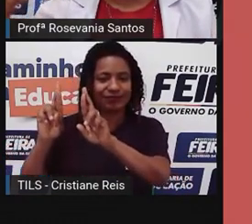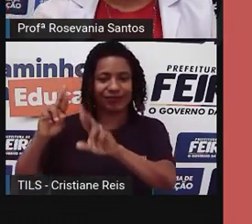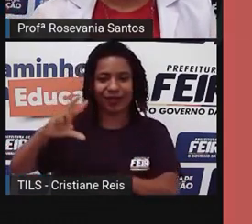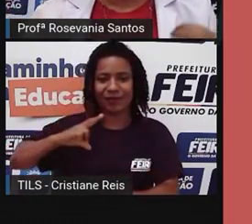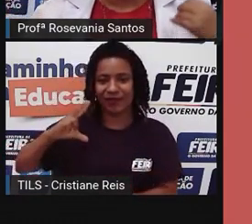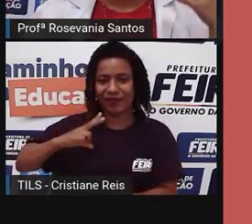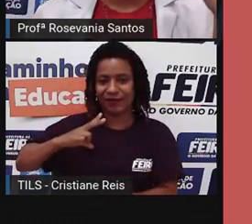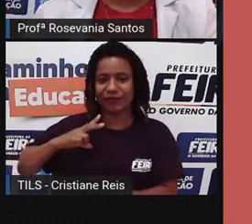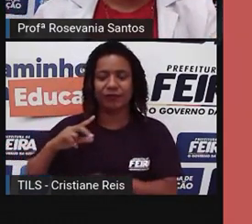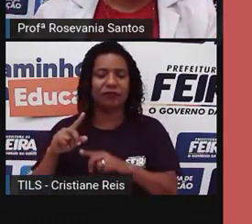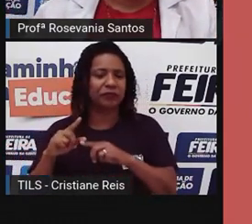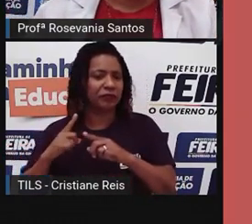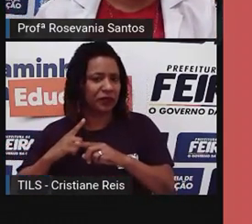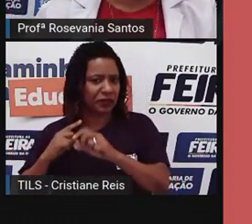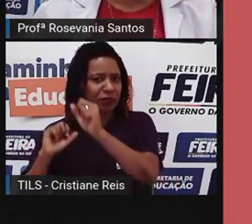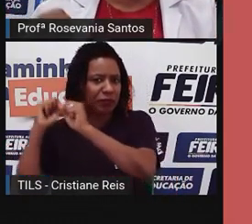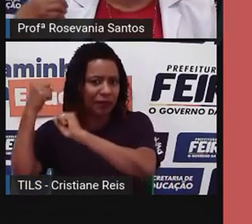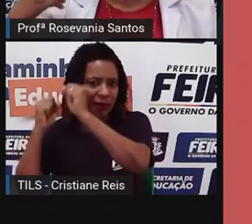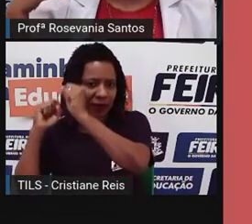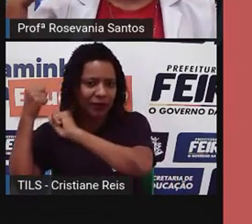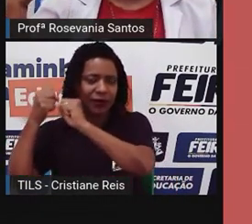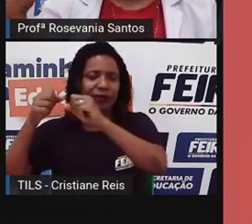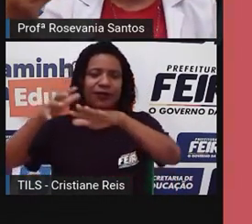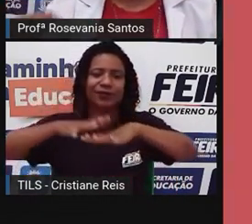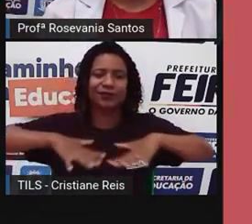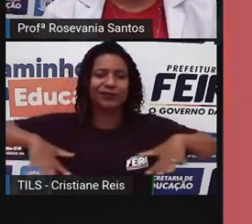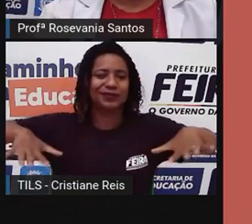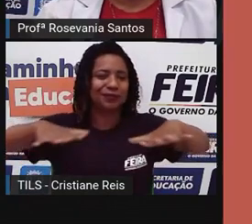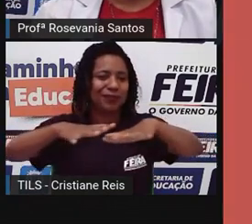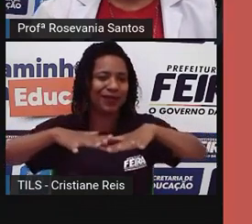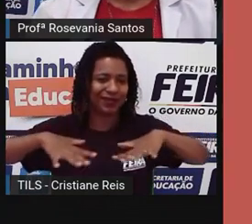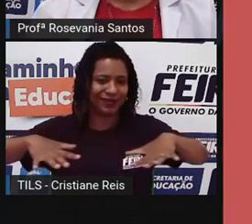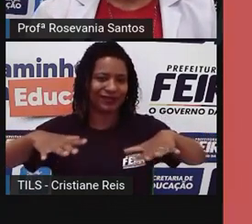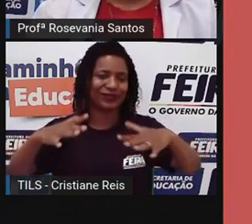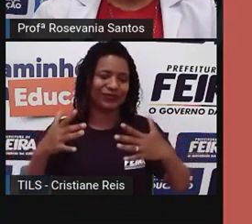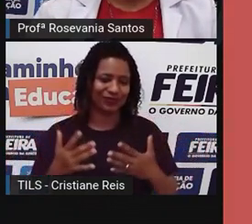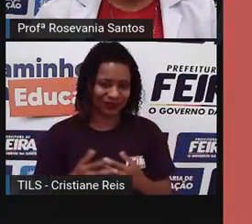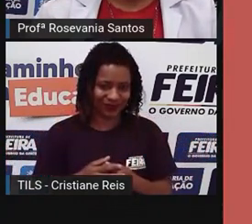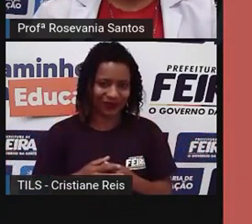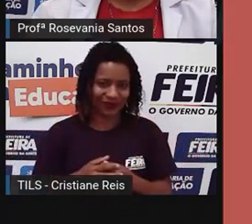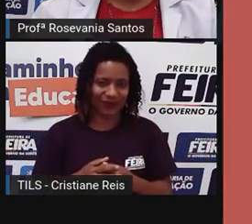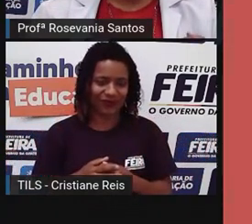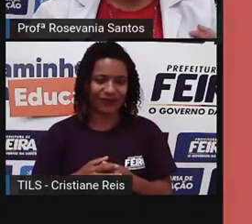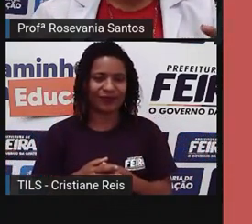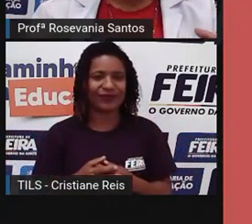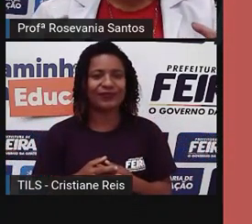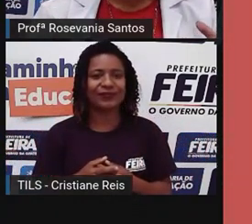envolve maquinarias, envolve o próprio espaço, envolve, né, o que,